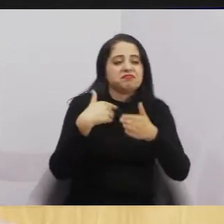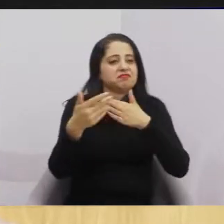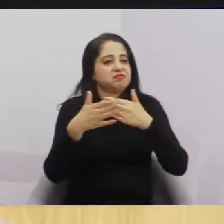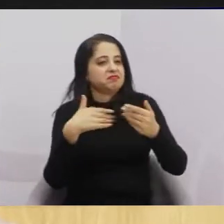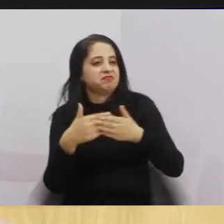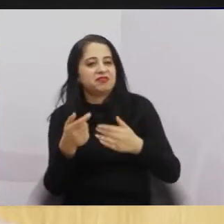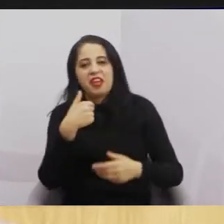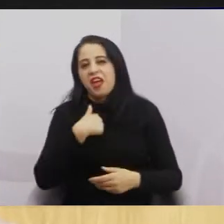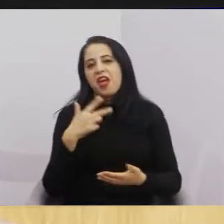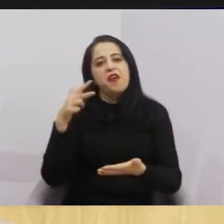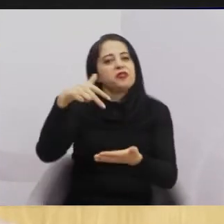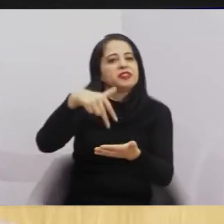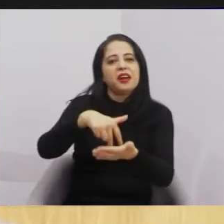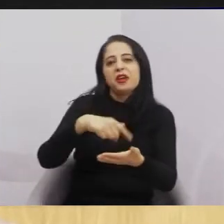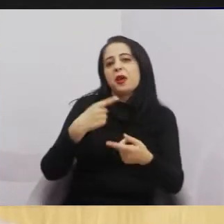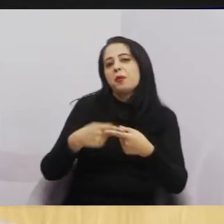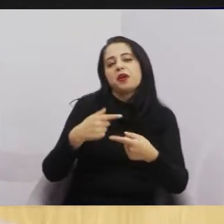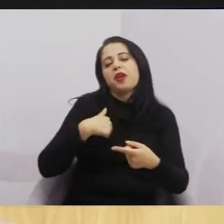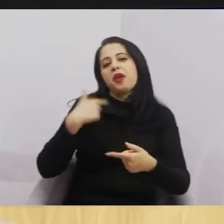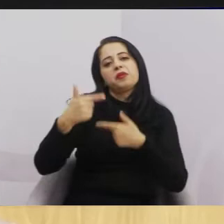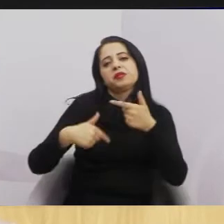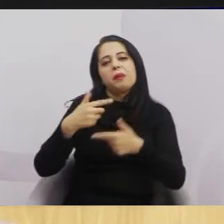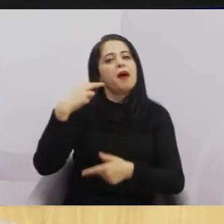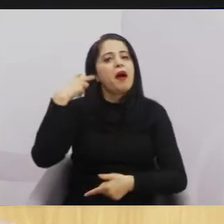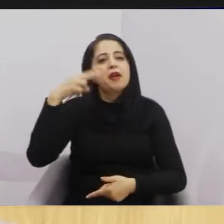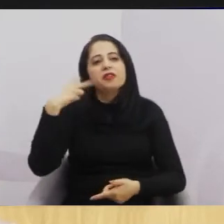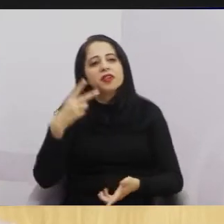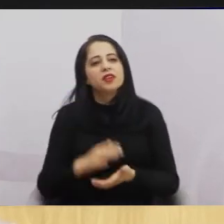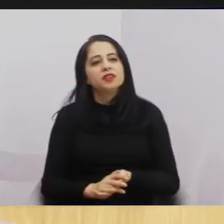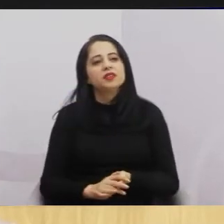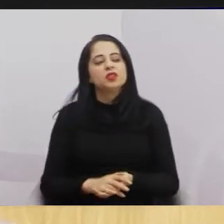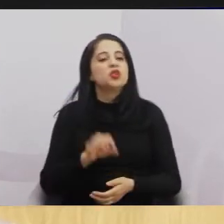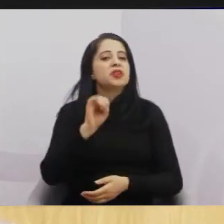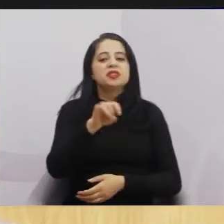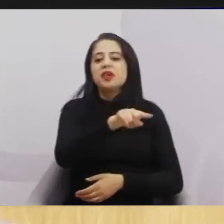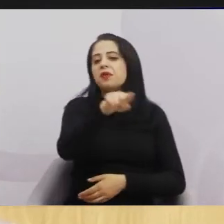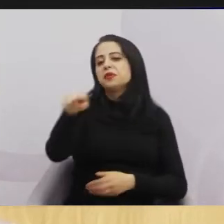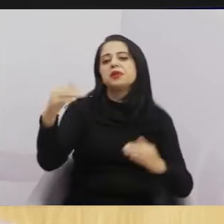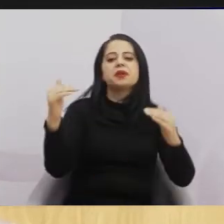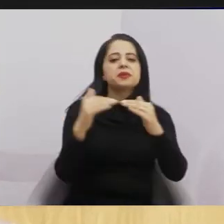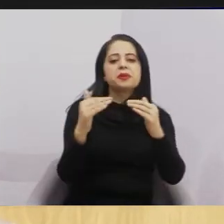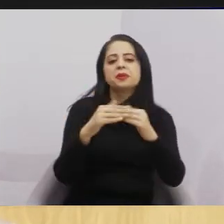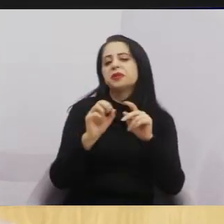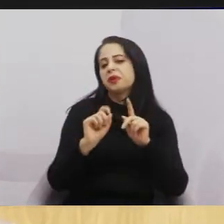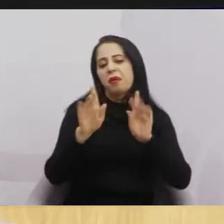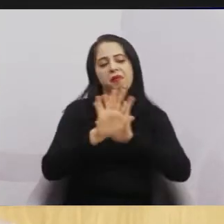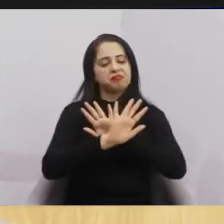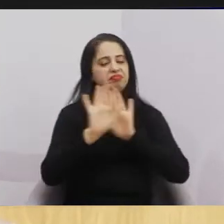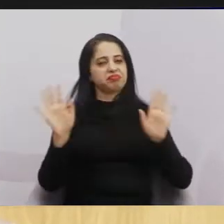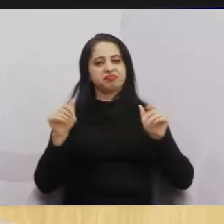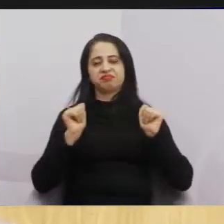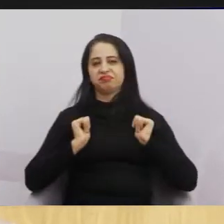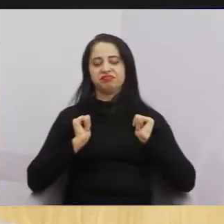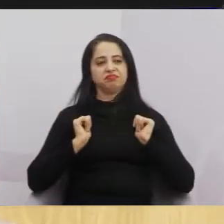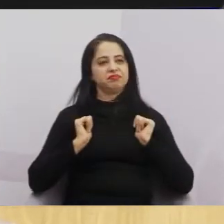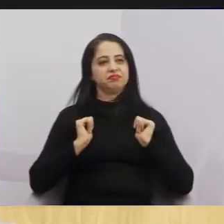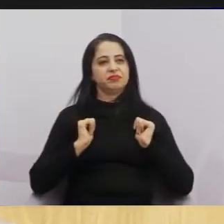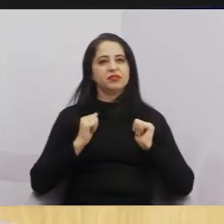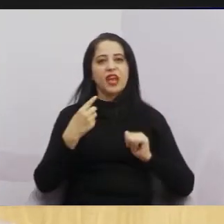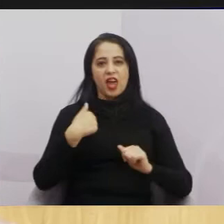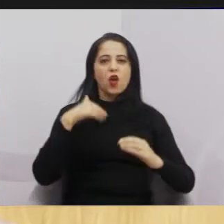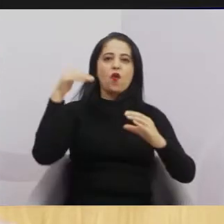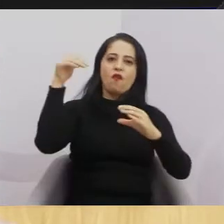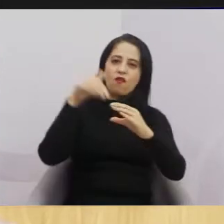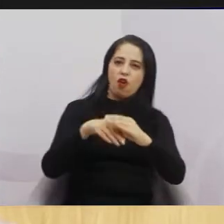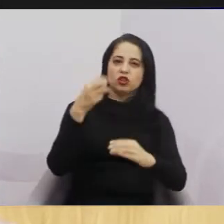eu sou vereador, vou ter que estar mesmo. Então, vereador, o que votar, eu estarei, mas quero deixar meu voto aqui para três horas